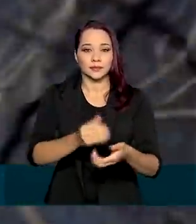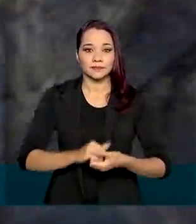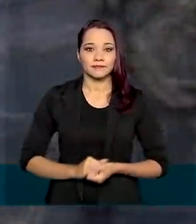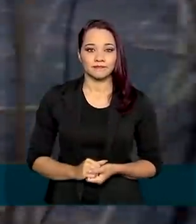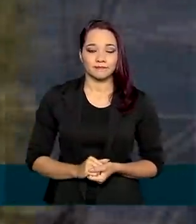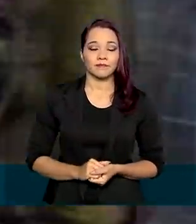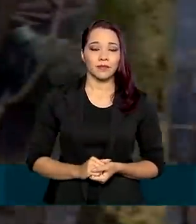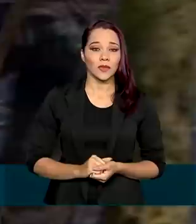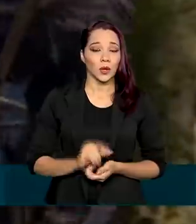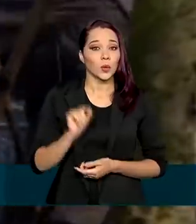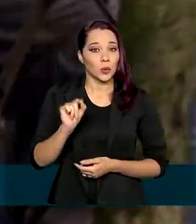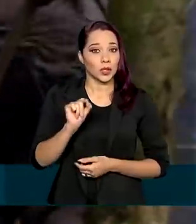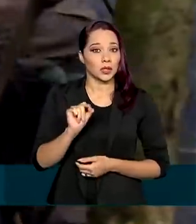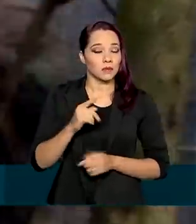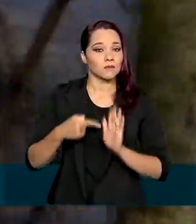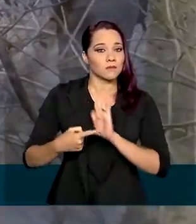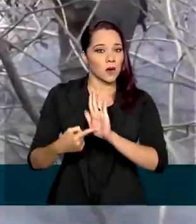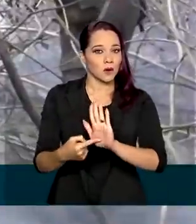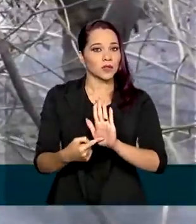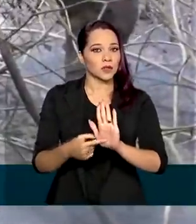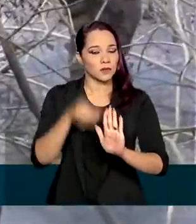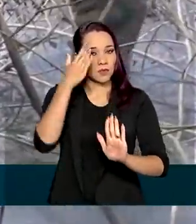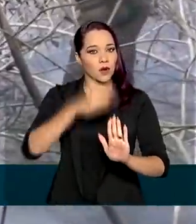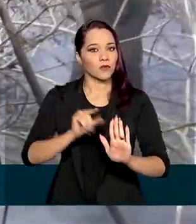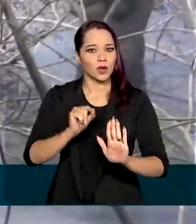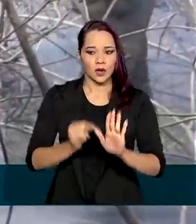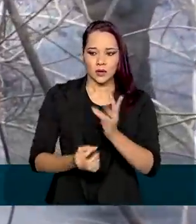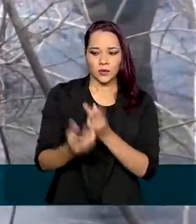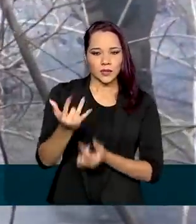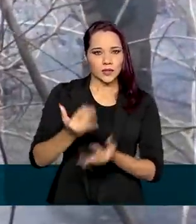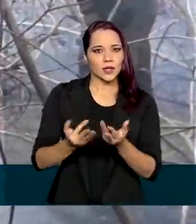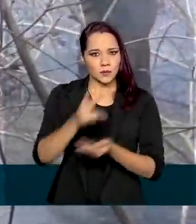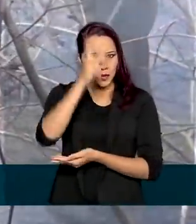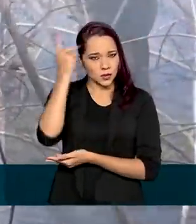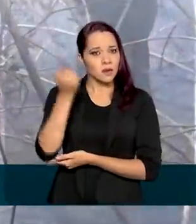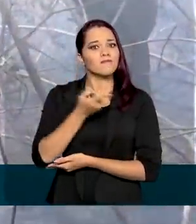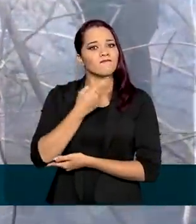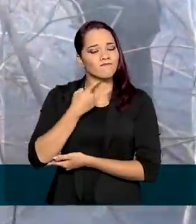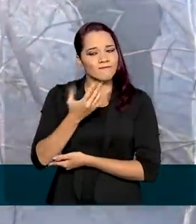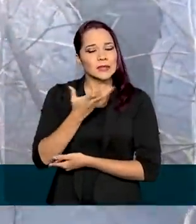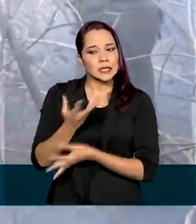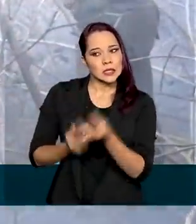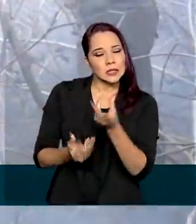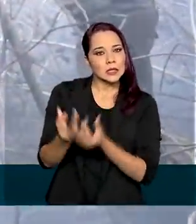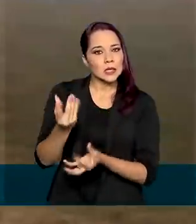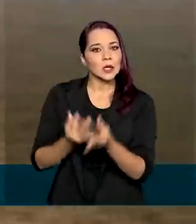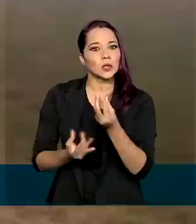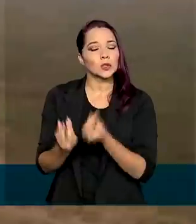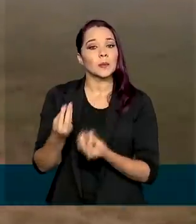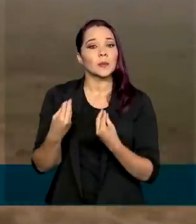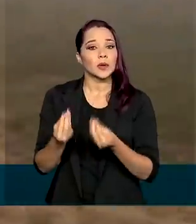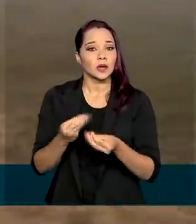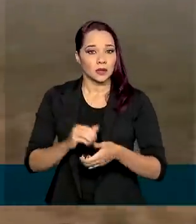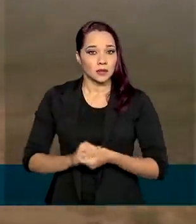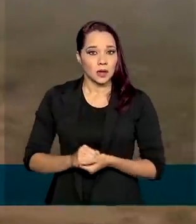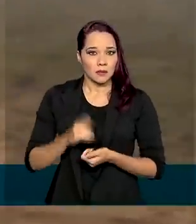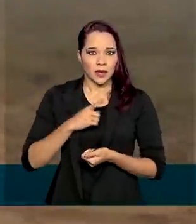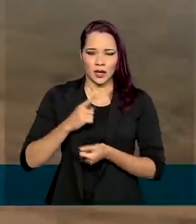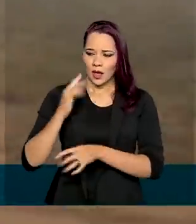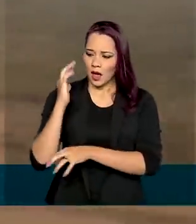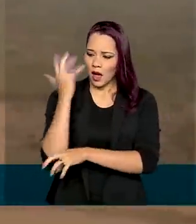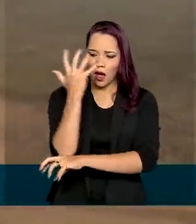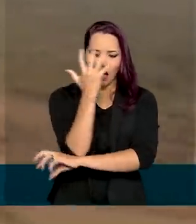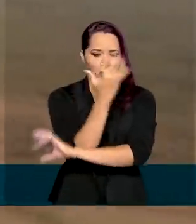o que pode indicar que o incêndio foi colocado de forma dolosa para que se consuma